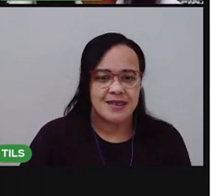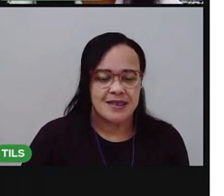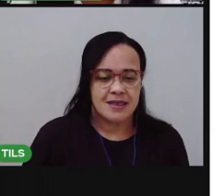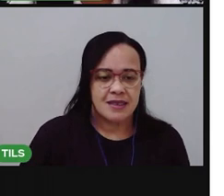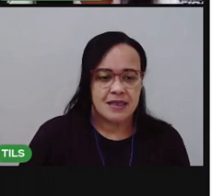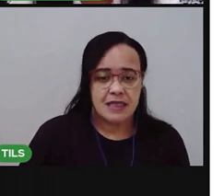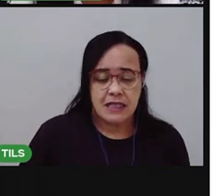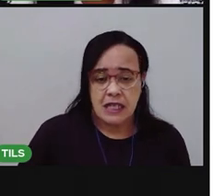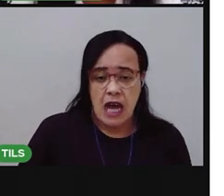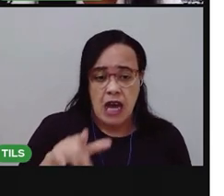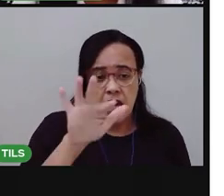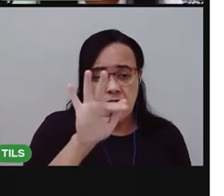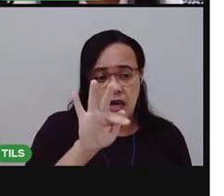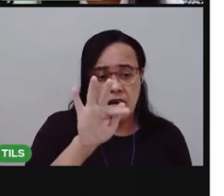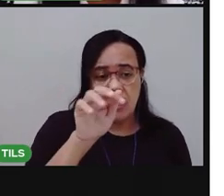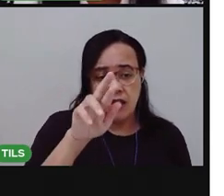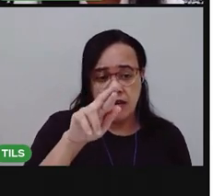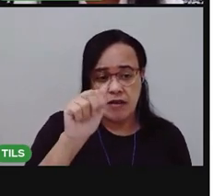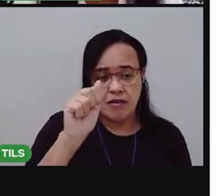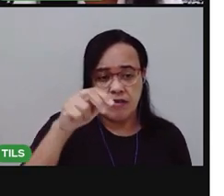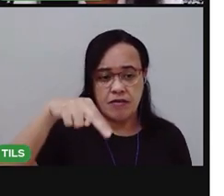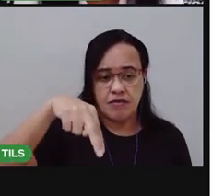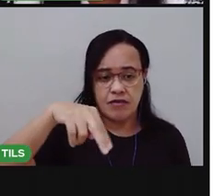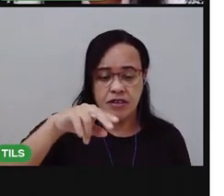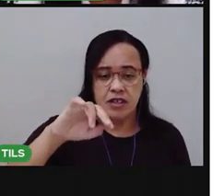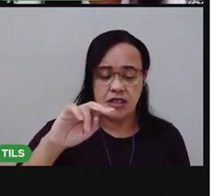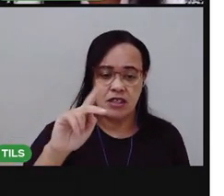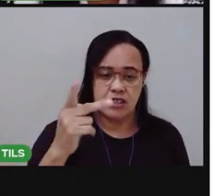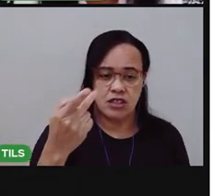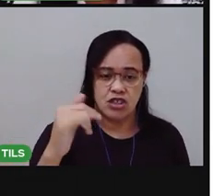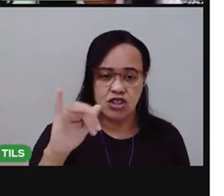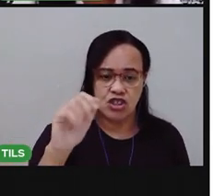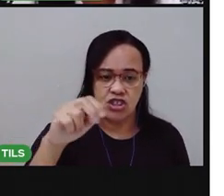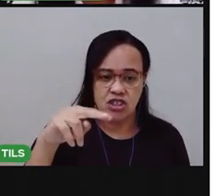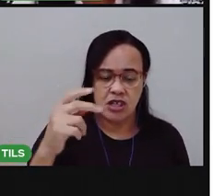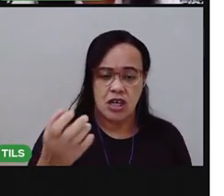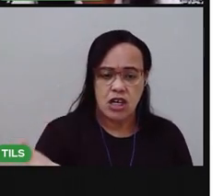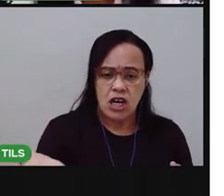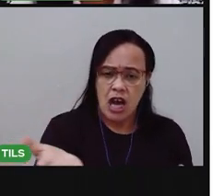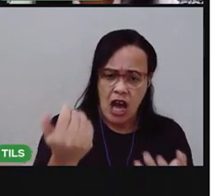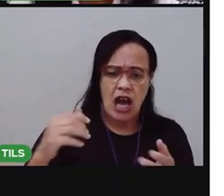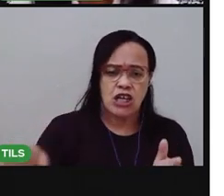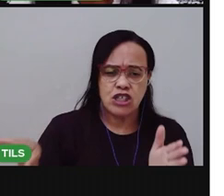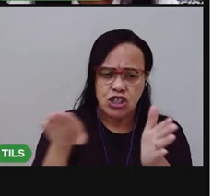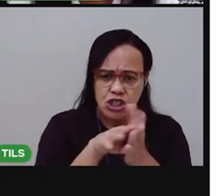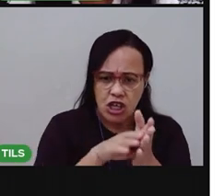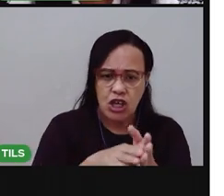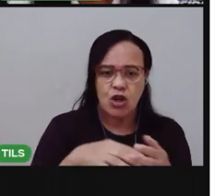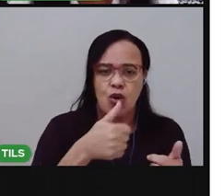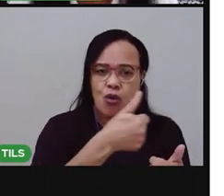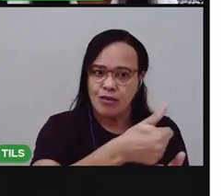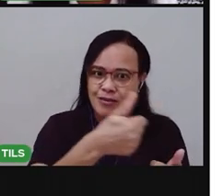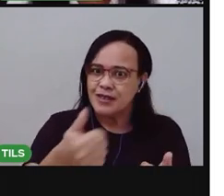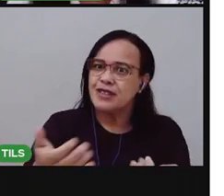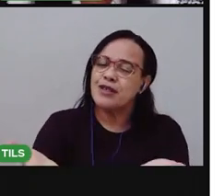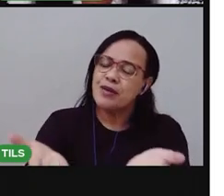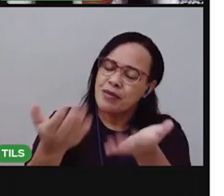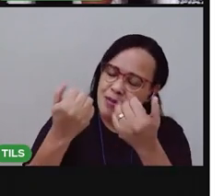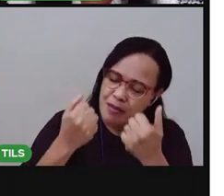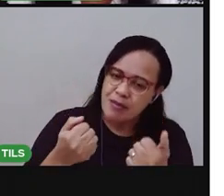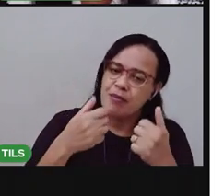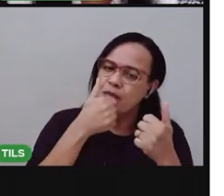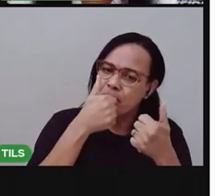Franjinha chegou pra cumprimentar os colegas. Pessoal, que bom que vocês